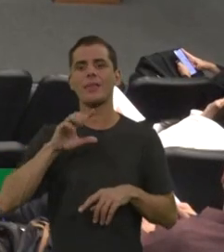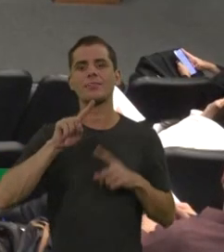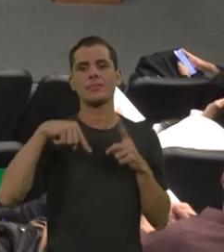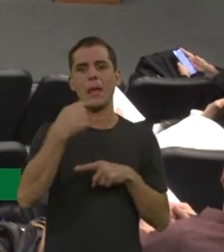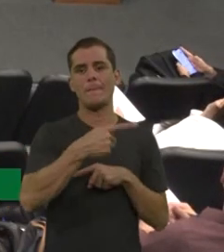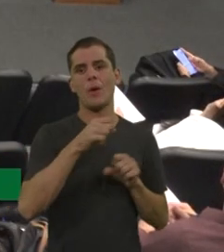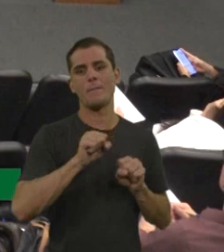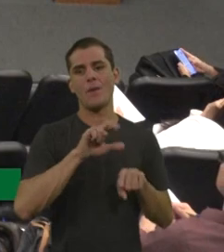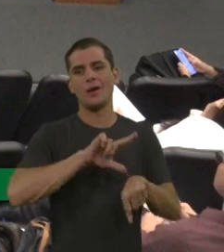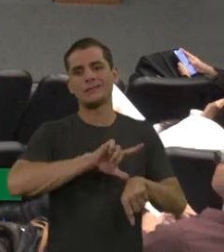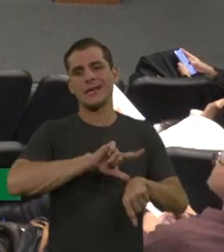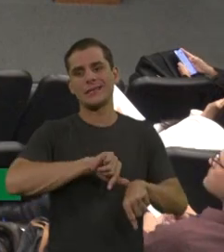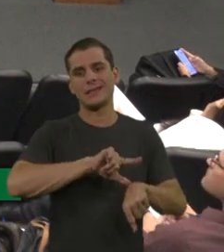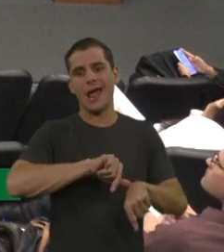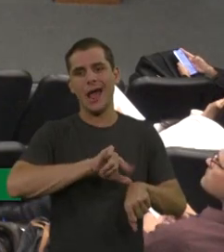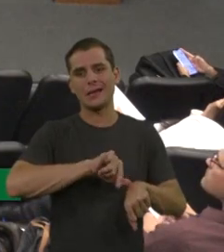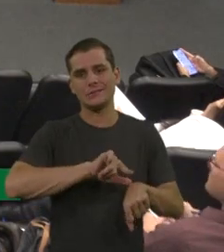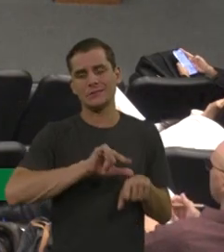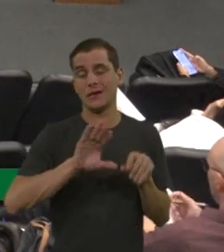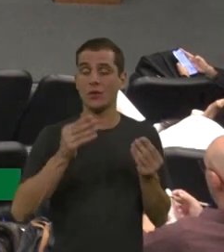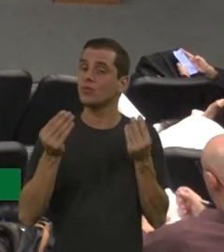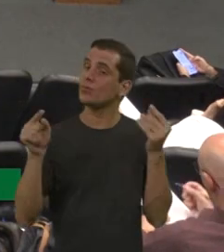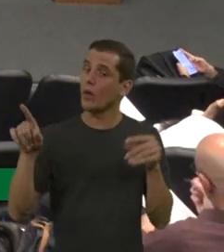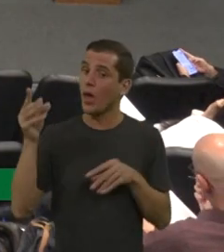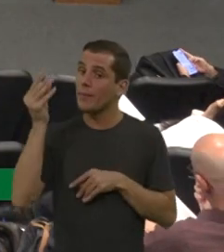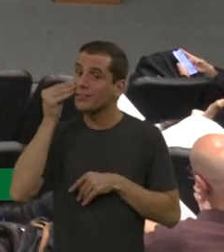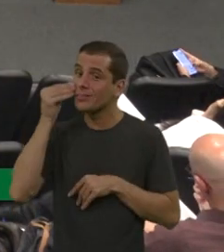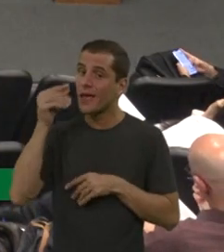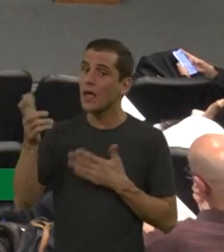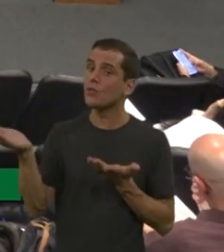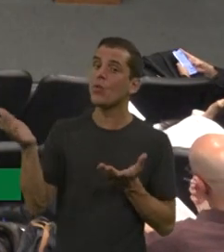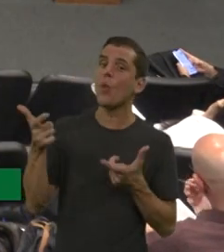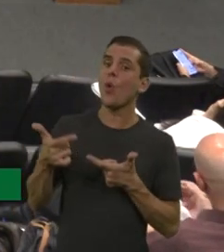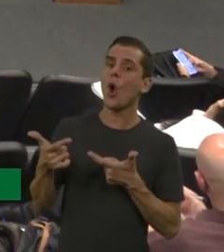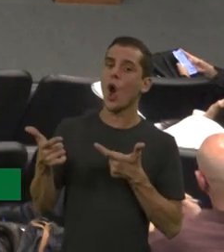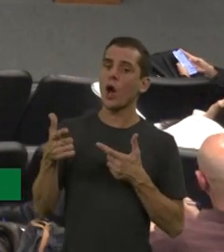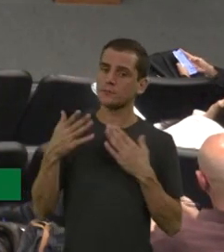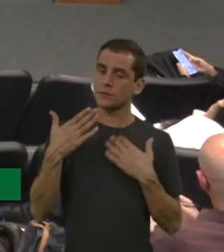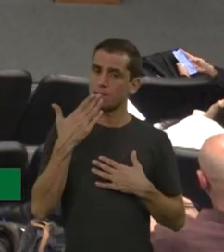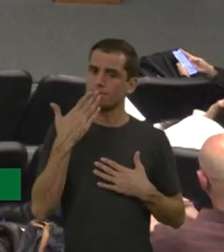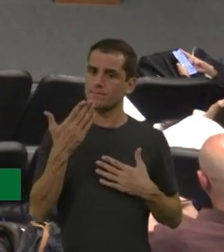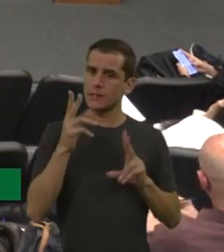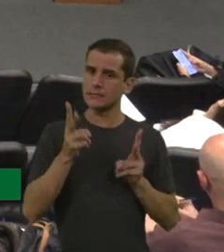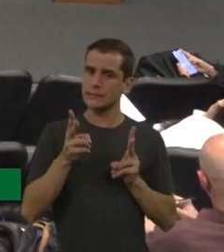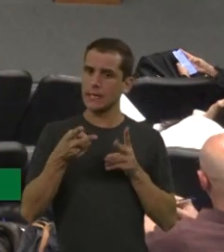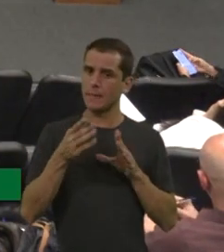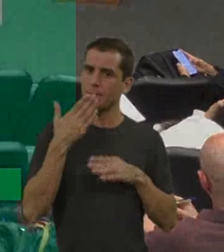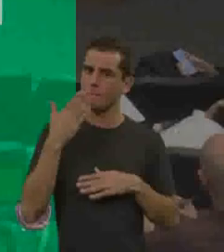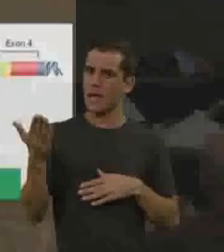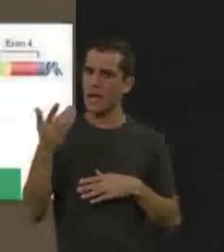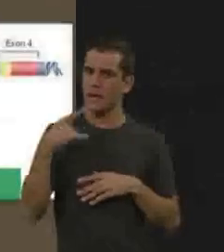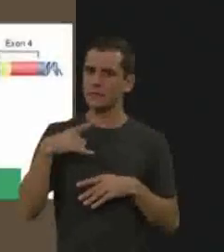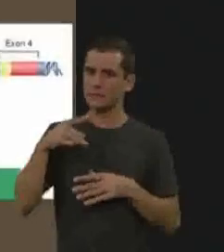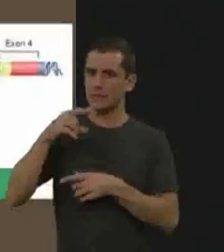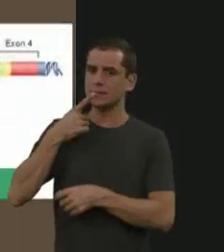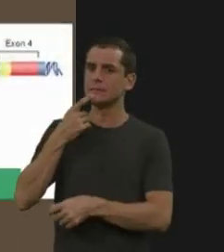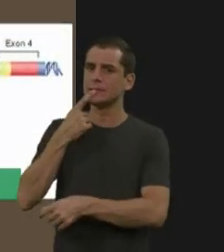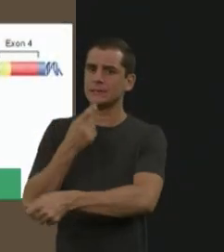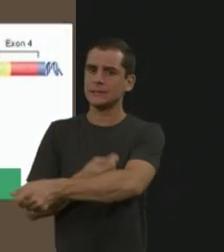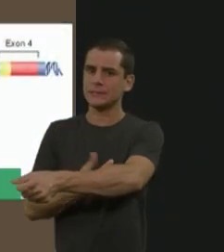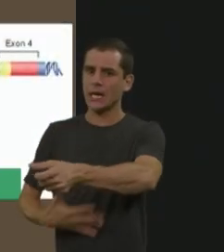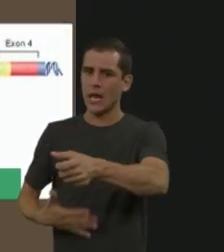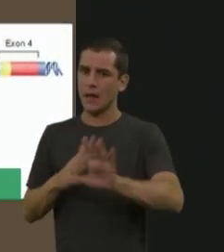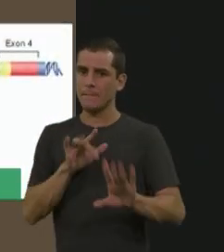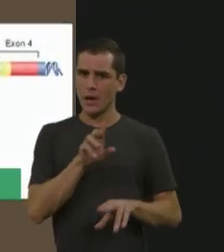incomodando, né? Ai, né? Cadê o teste, tá? Então, a gente sempre pede, né, pra ter essa confirmação no sangue, mas o papel filtro vai porque é mais rápido.